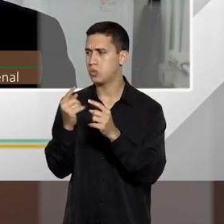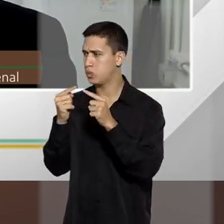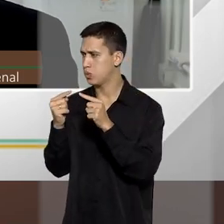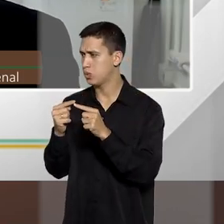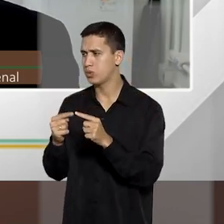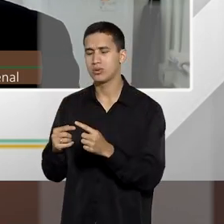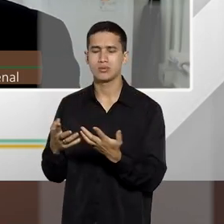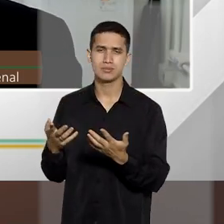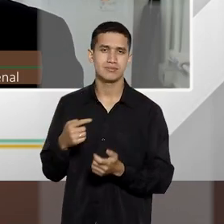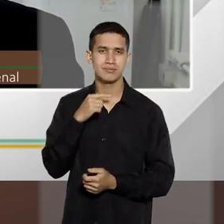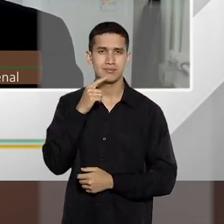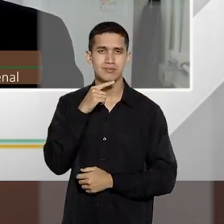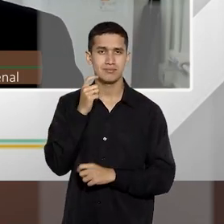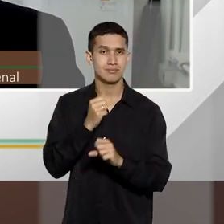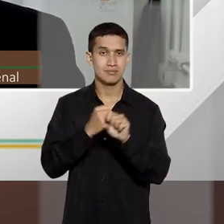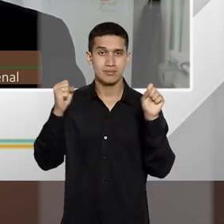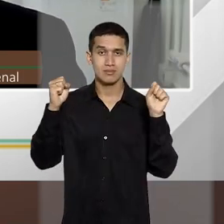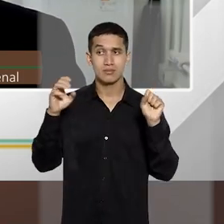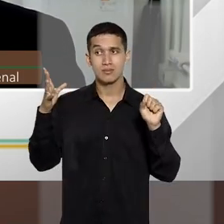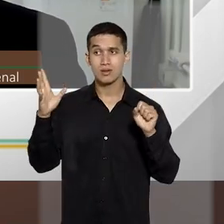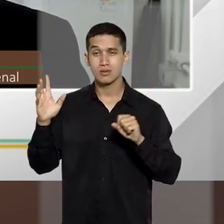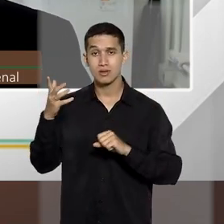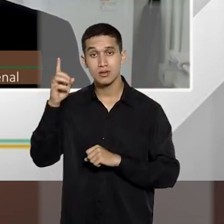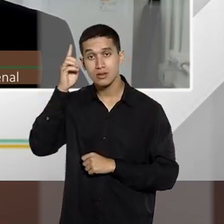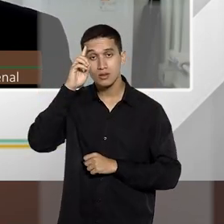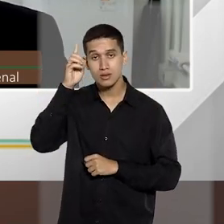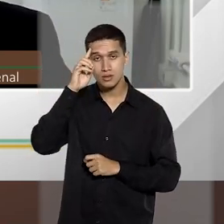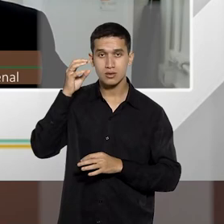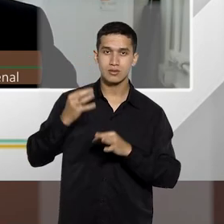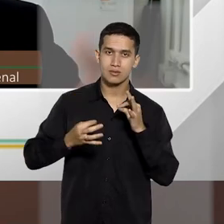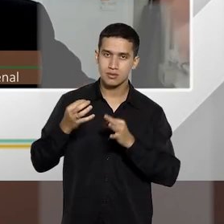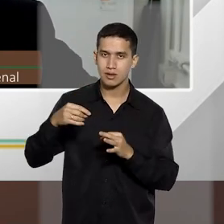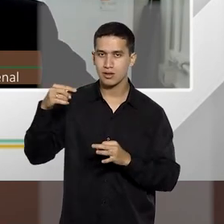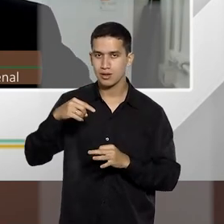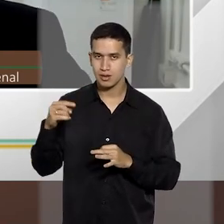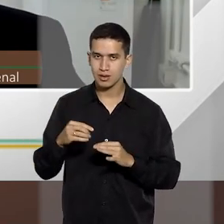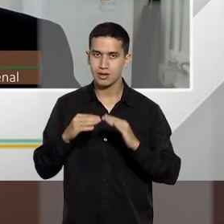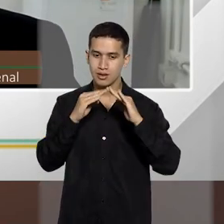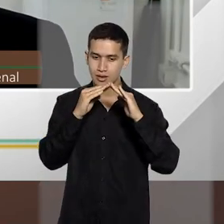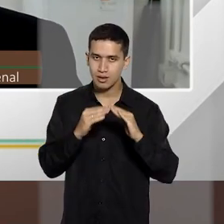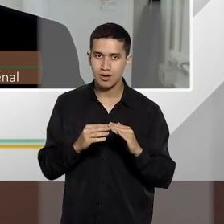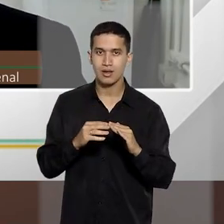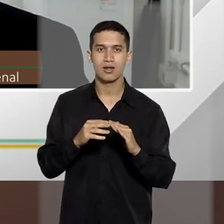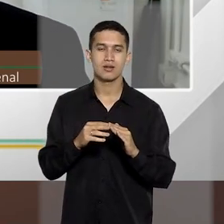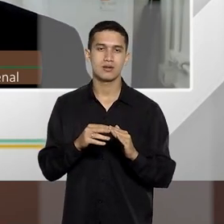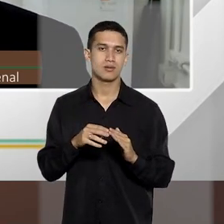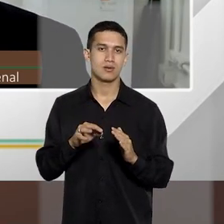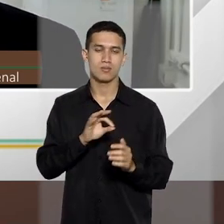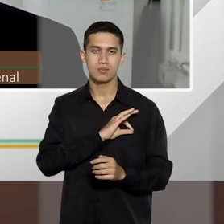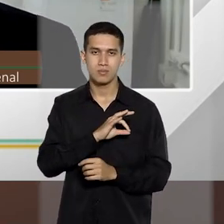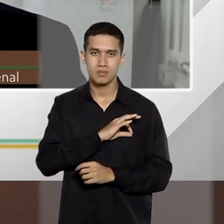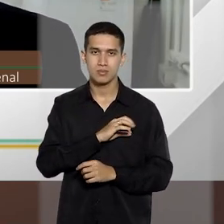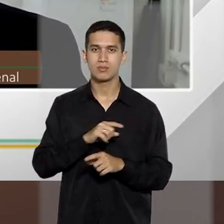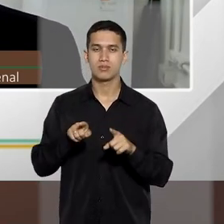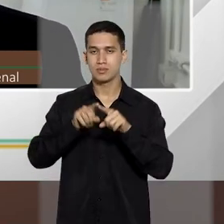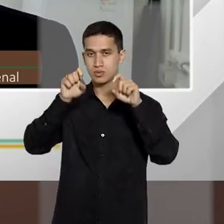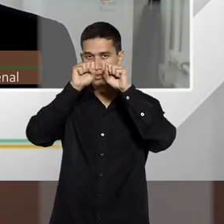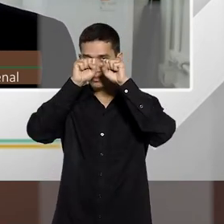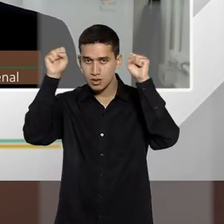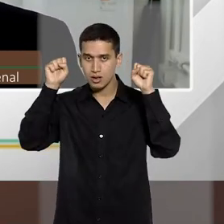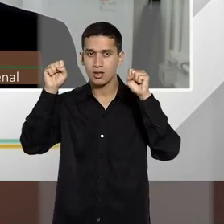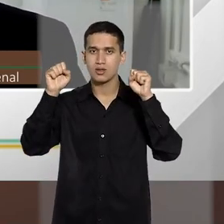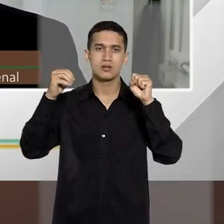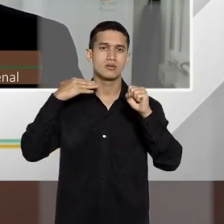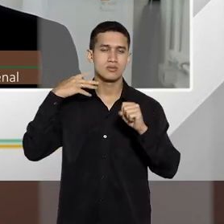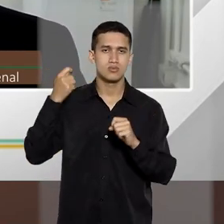surgem no dia a dia, nos julgados, aqui na delegacia, nos tribunais, nos juizados e tudo mais.